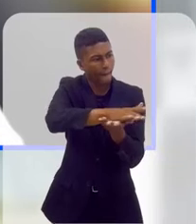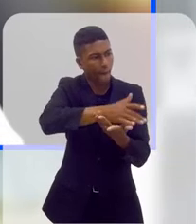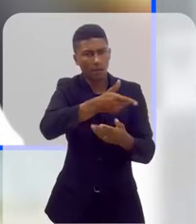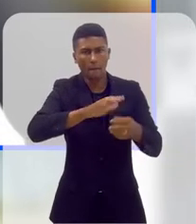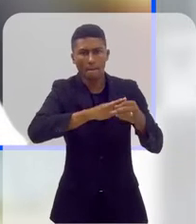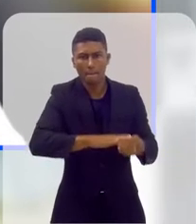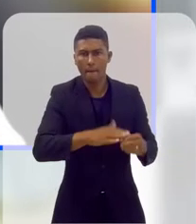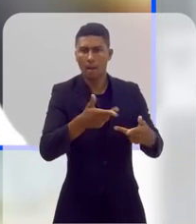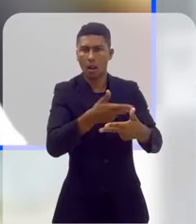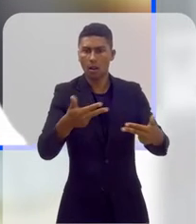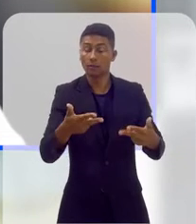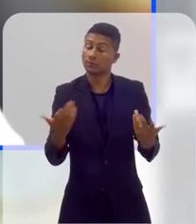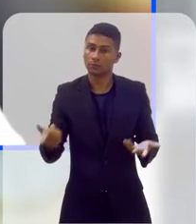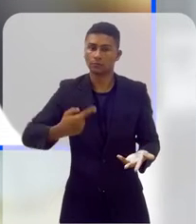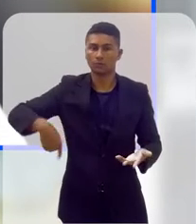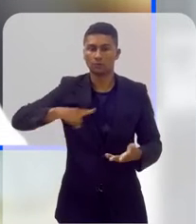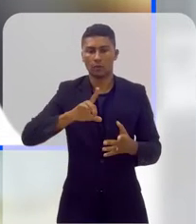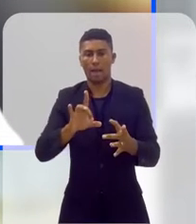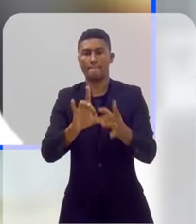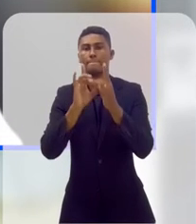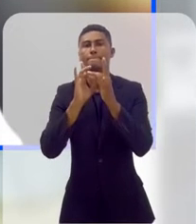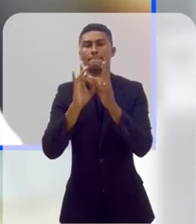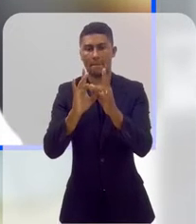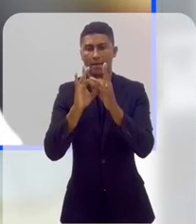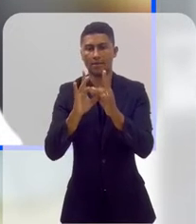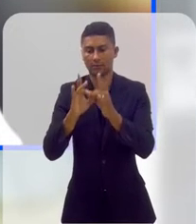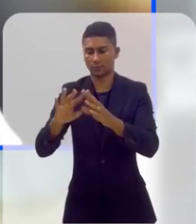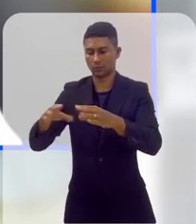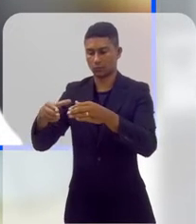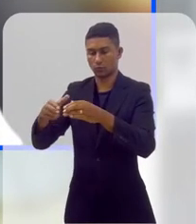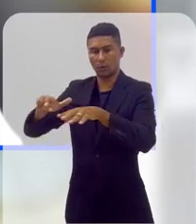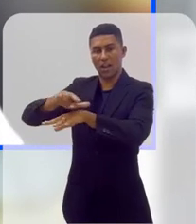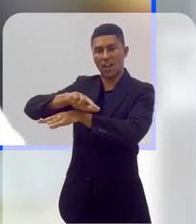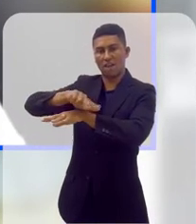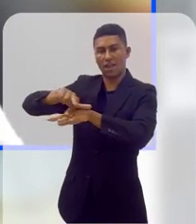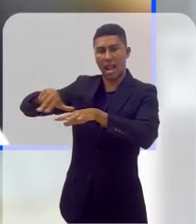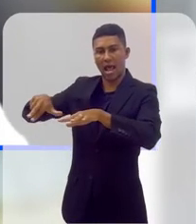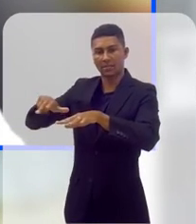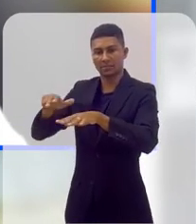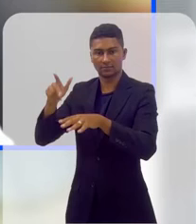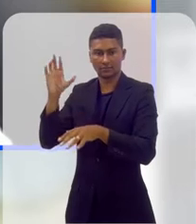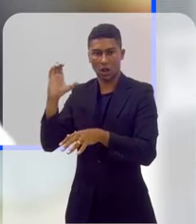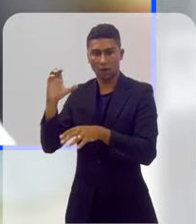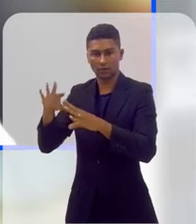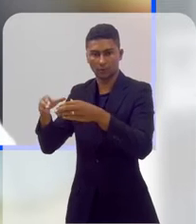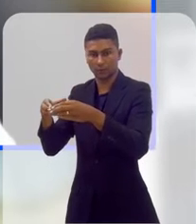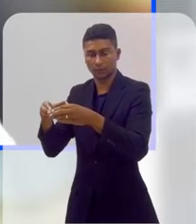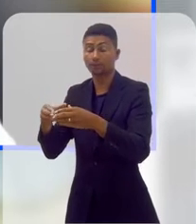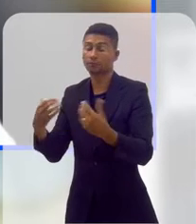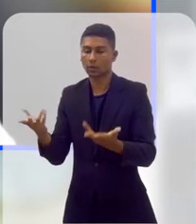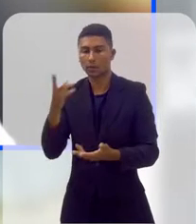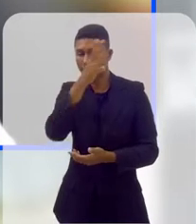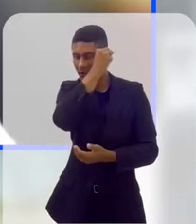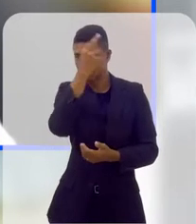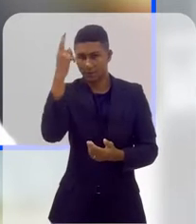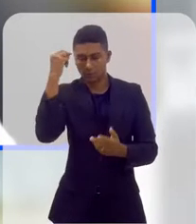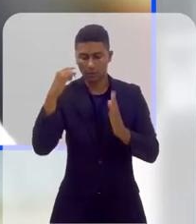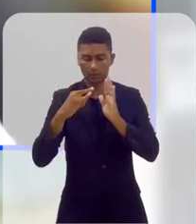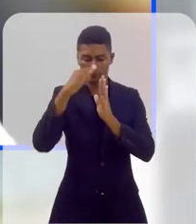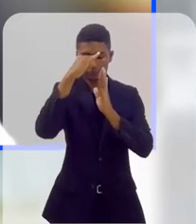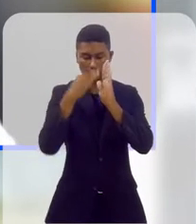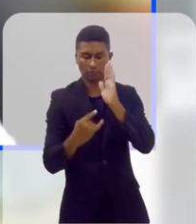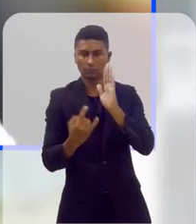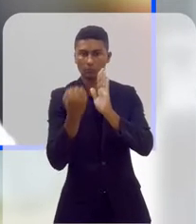população. Então a gente fez uma parceria com o Grupo Diversidade de Niterói, e através do edital que a Prefeitura